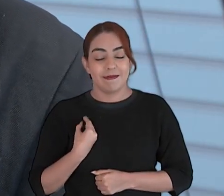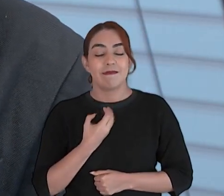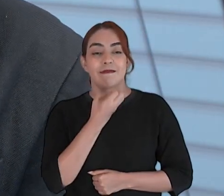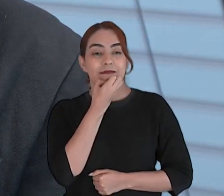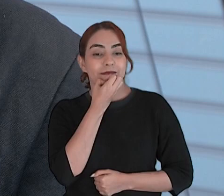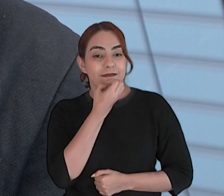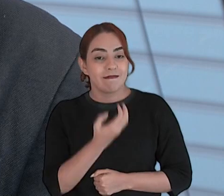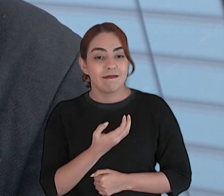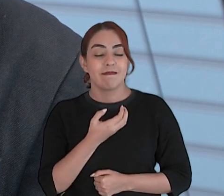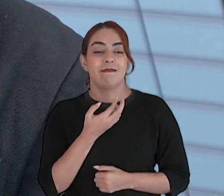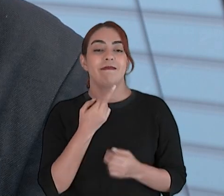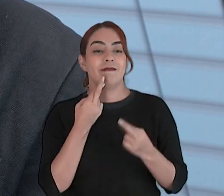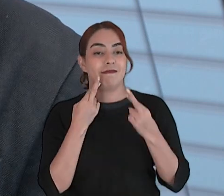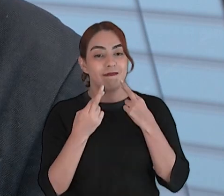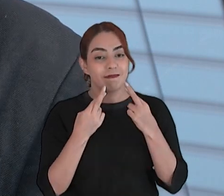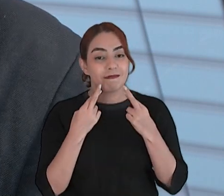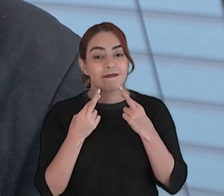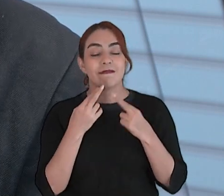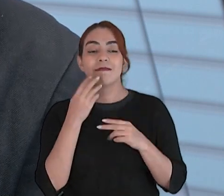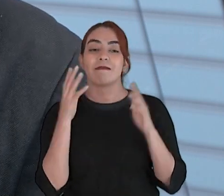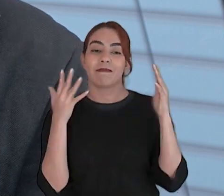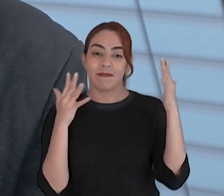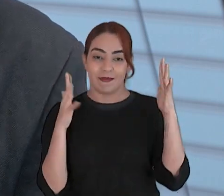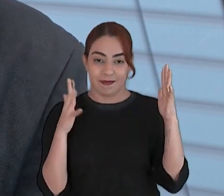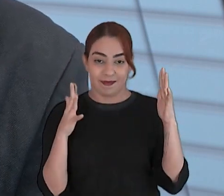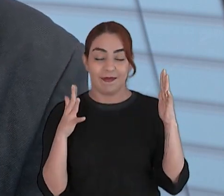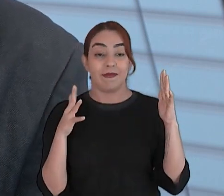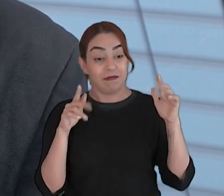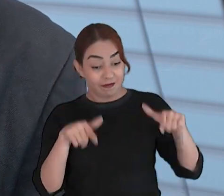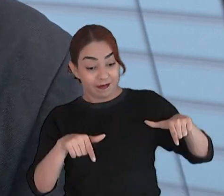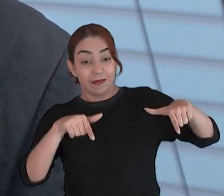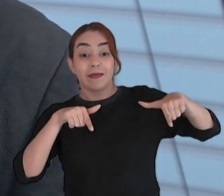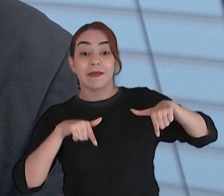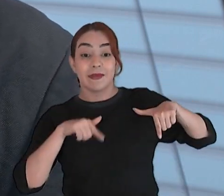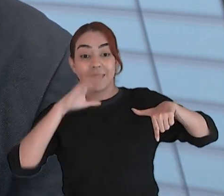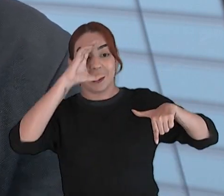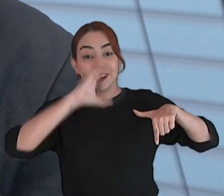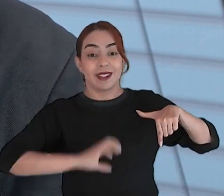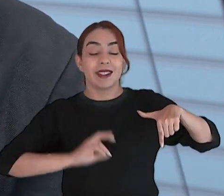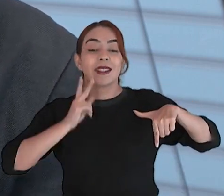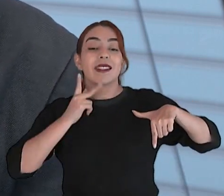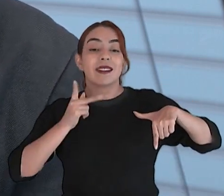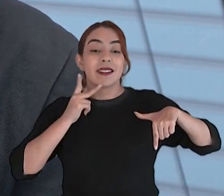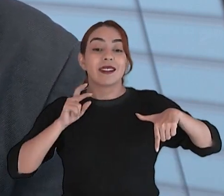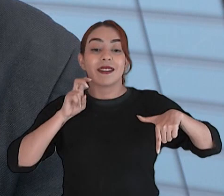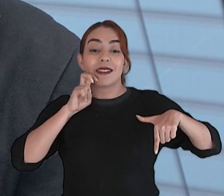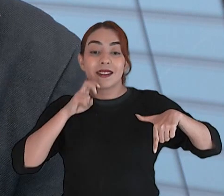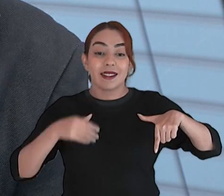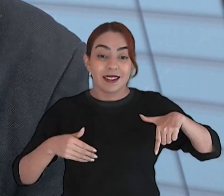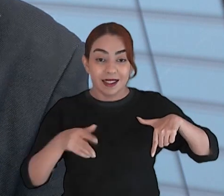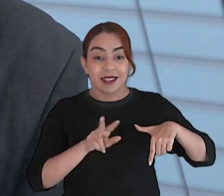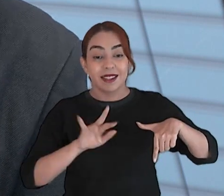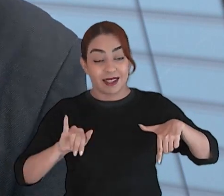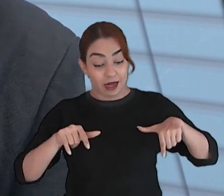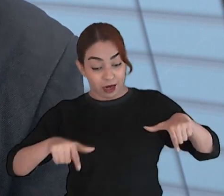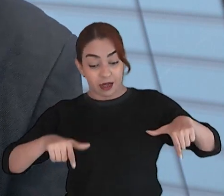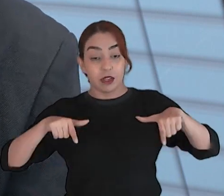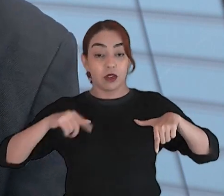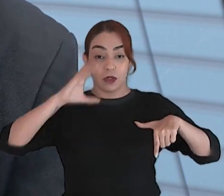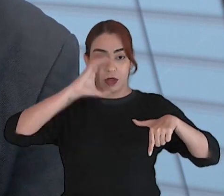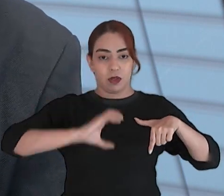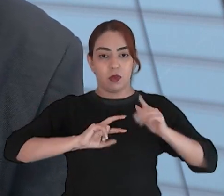tê-lo aqui no programa e parabéns pelo título cidadão fortaleza que o senhor vai receber nesta quinta-feira repito um título